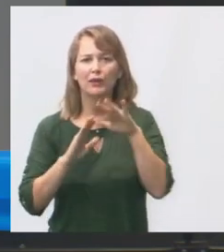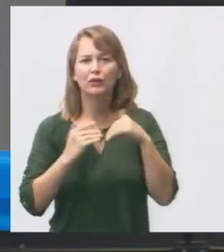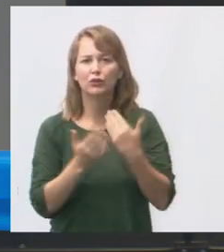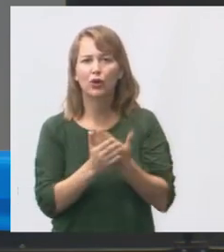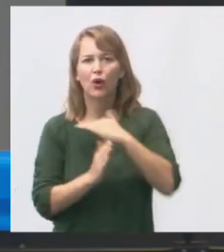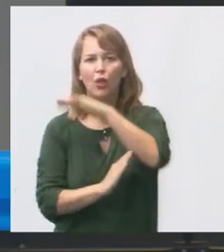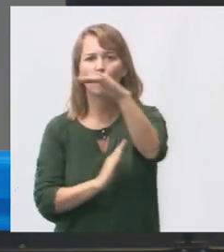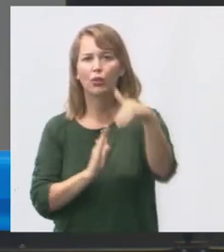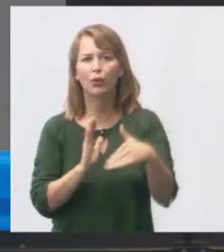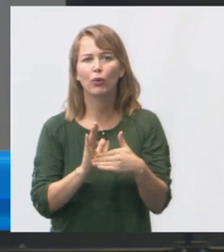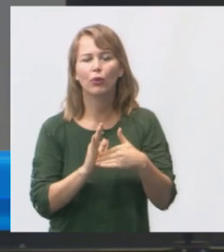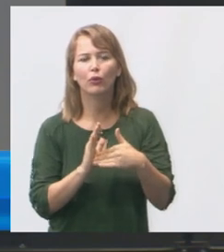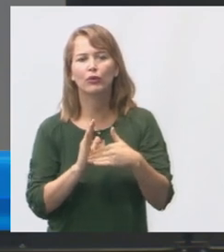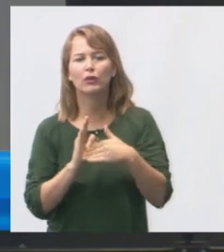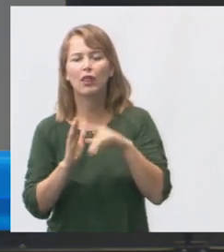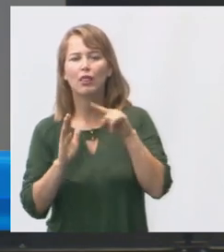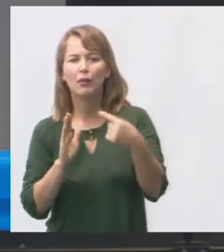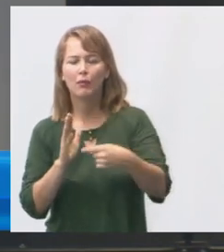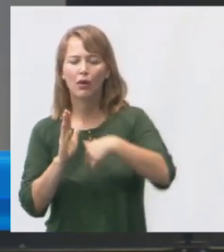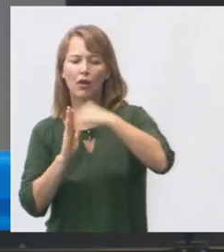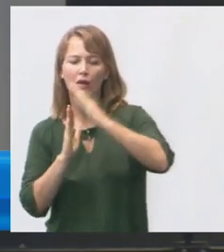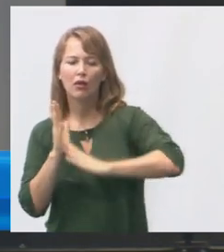emassamento depois de emassamento e pintura